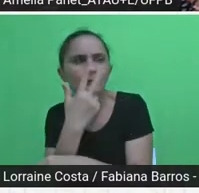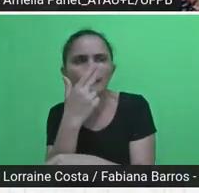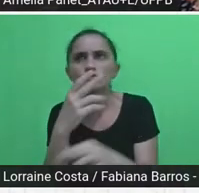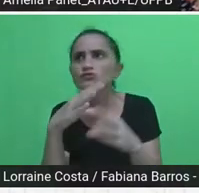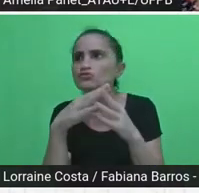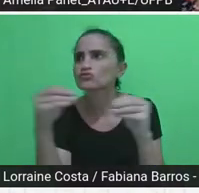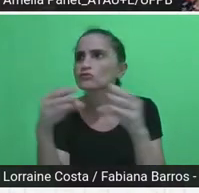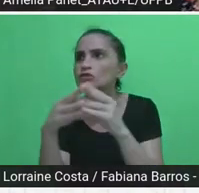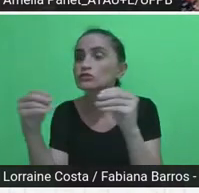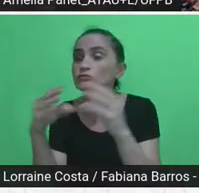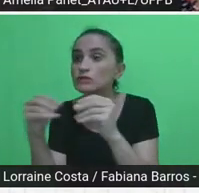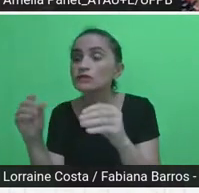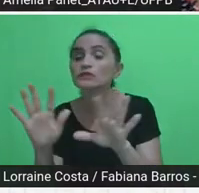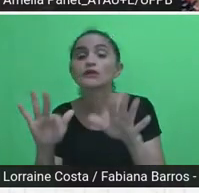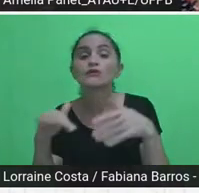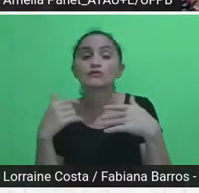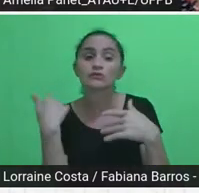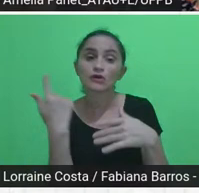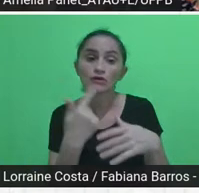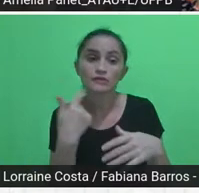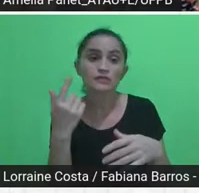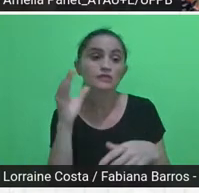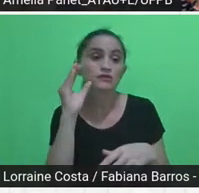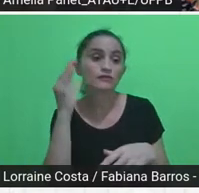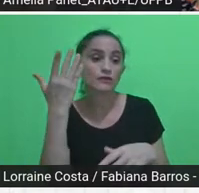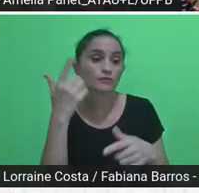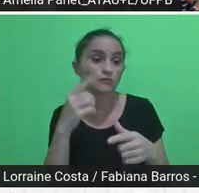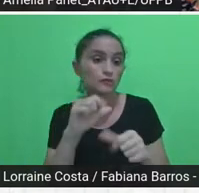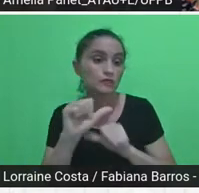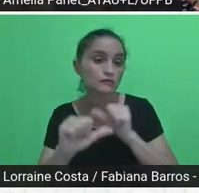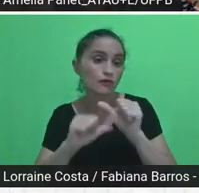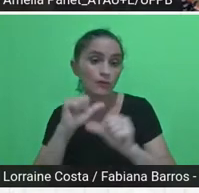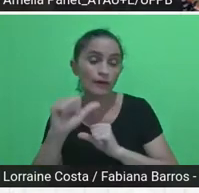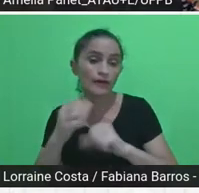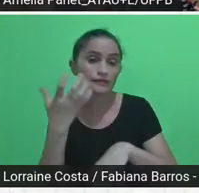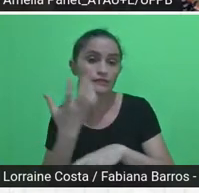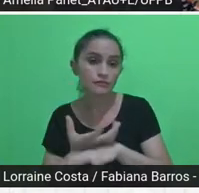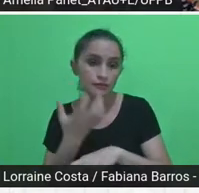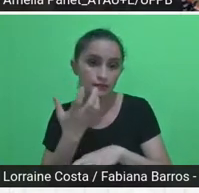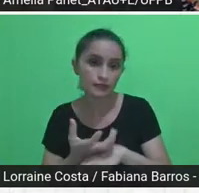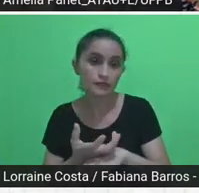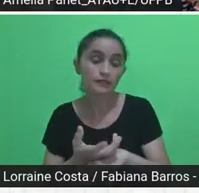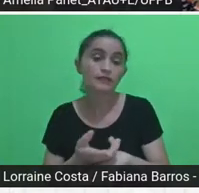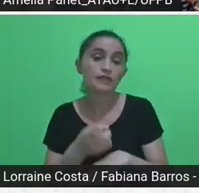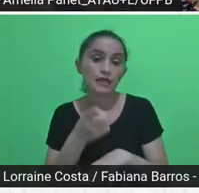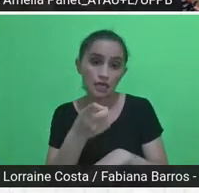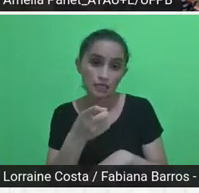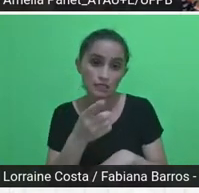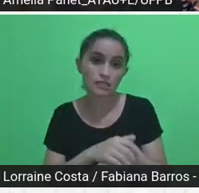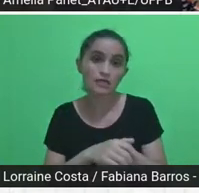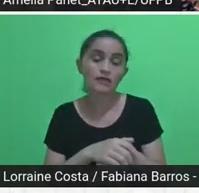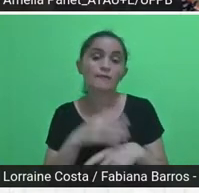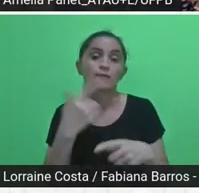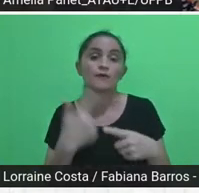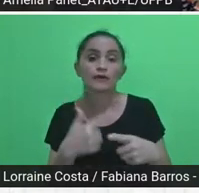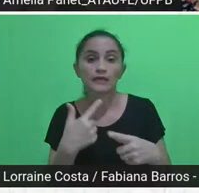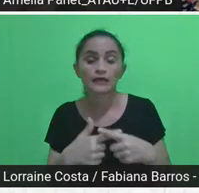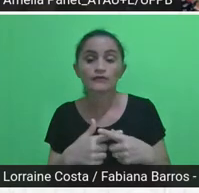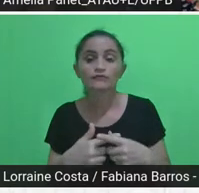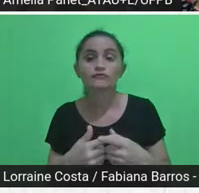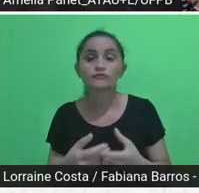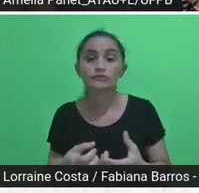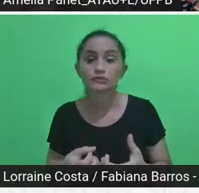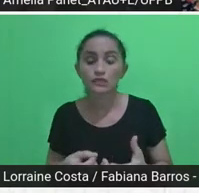terceira disciplina, que foi uma disciplina muito inspiradora, porque nós tivemos em sua grande